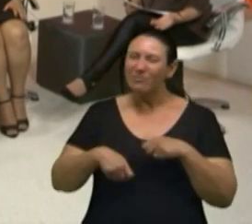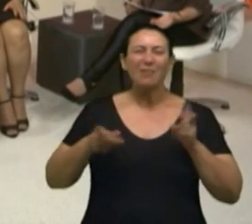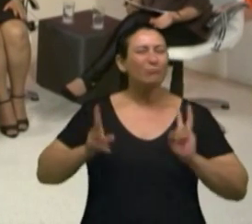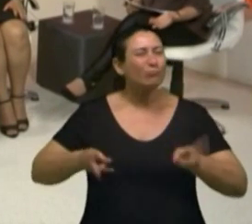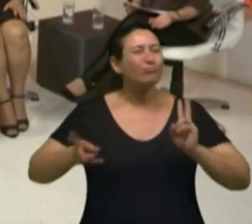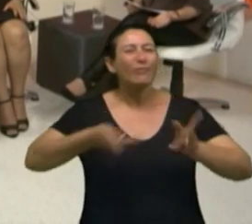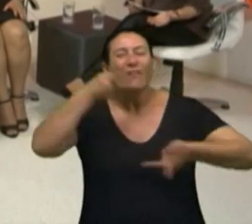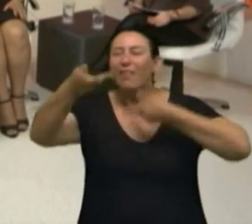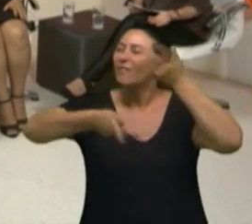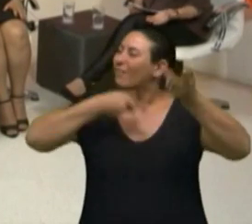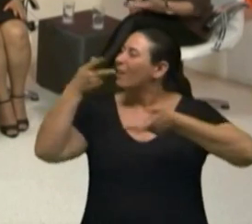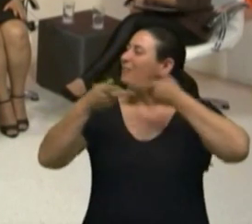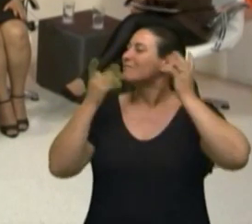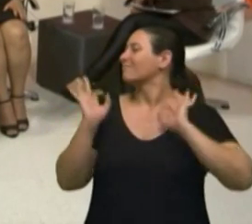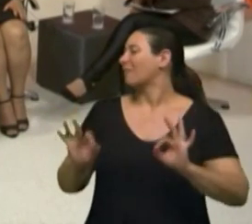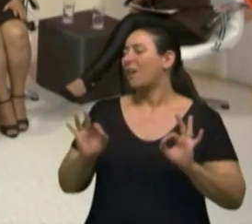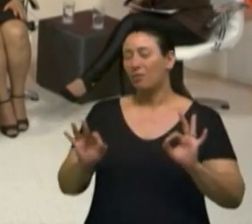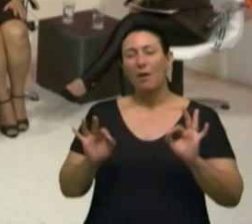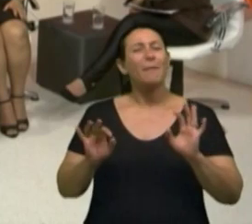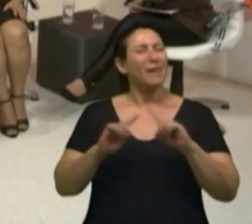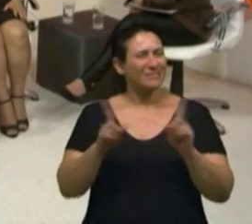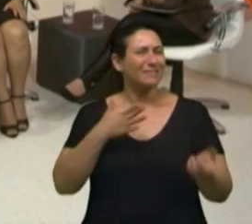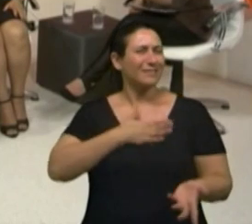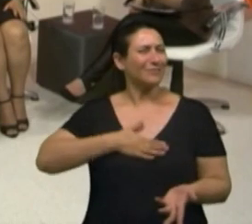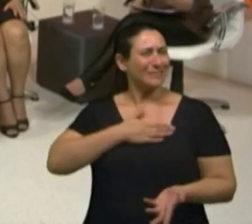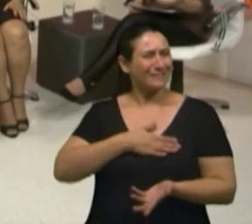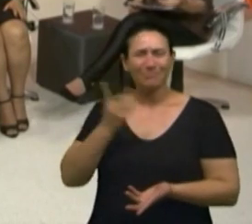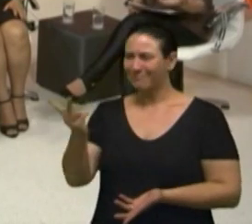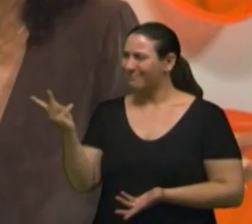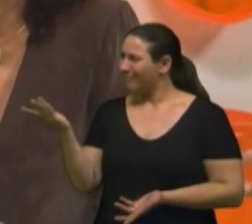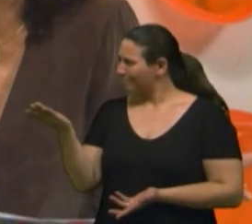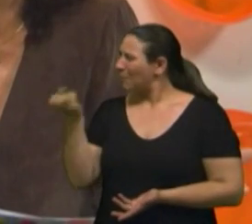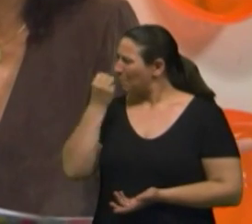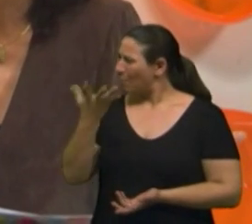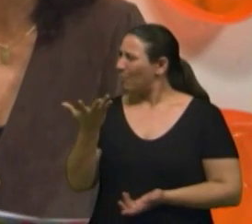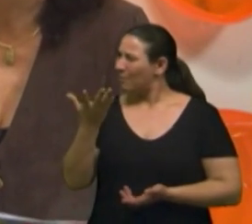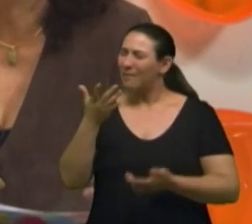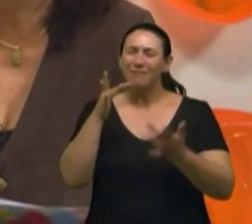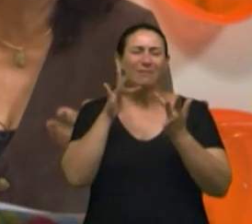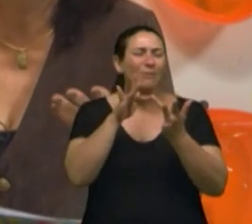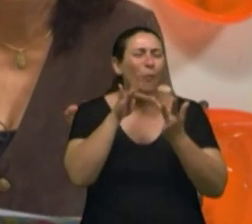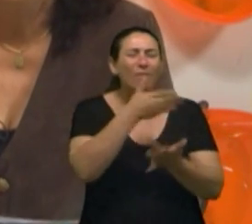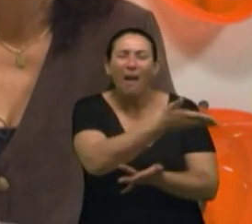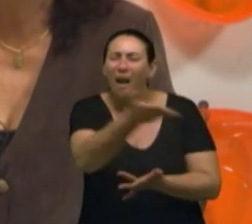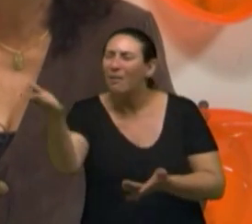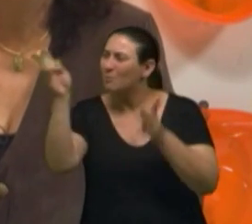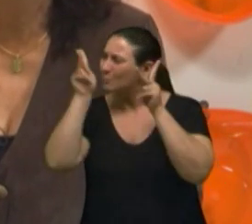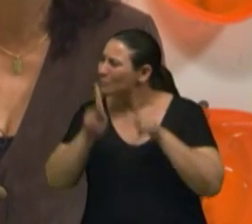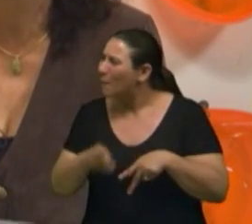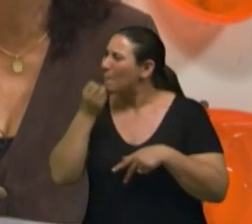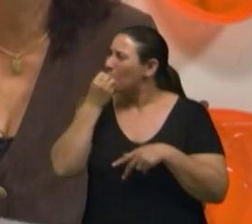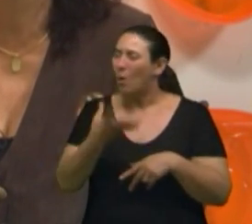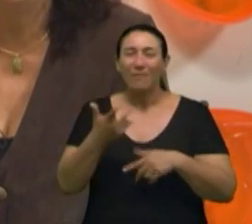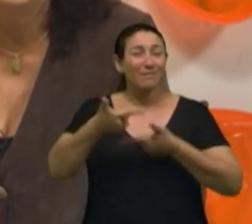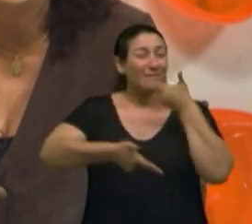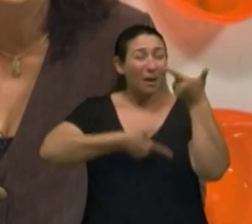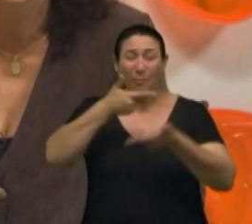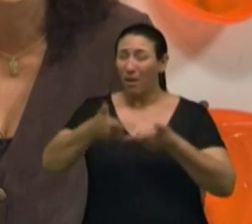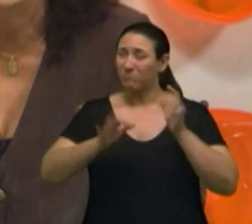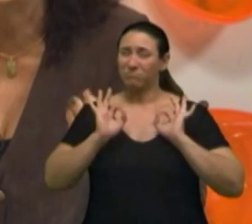muito mais, com certeza. Olha a satisfação. Trabalhar com o ser humano satisfeito é uma maravilha. Trabalho é um